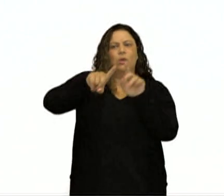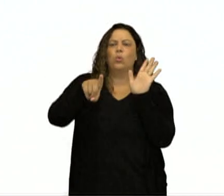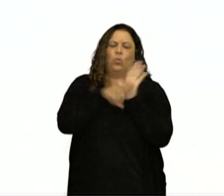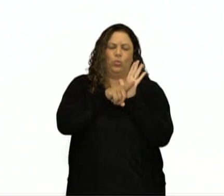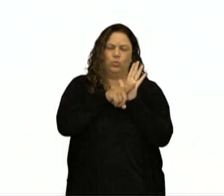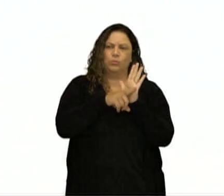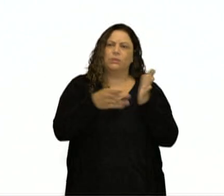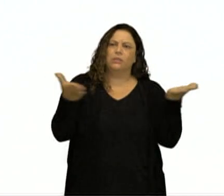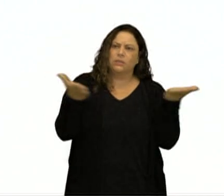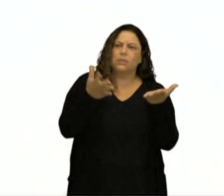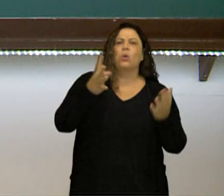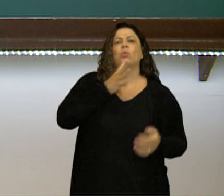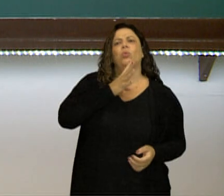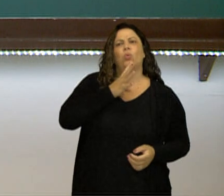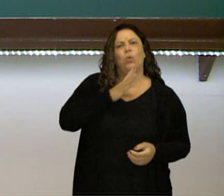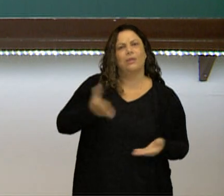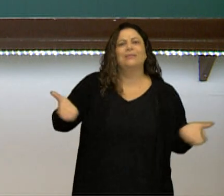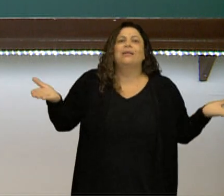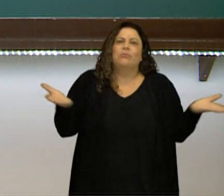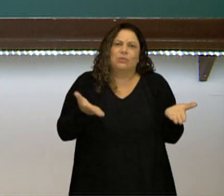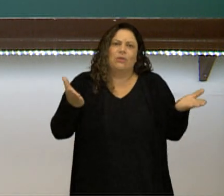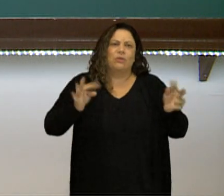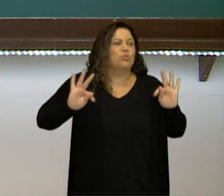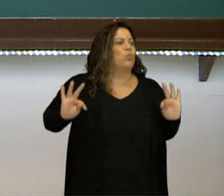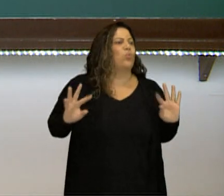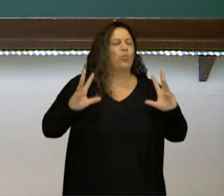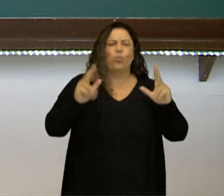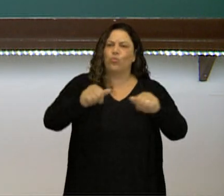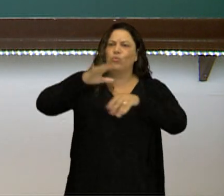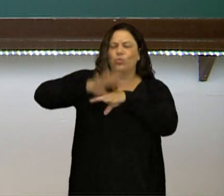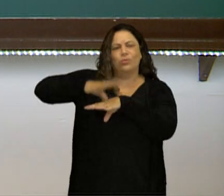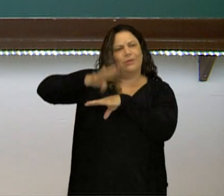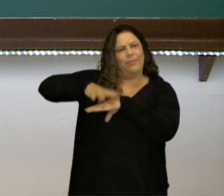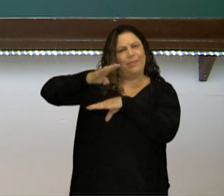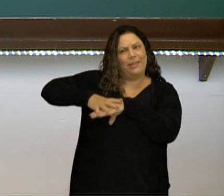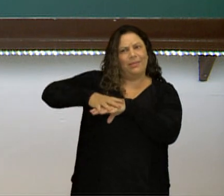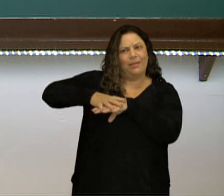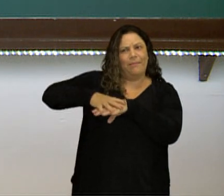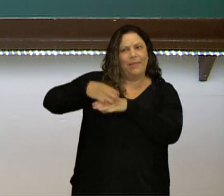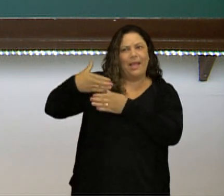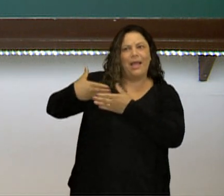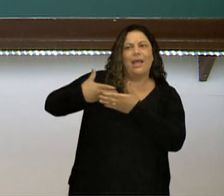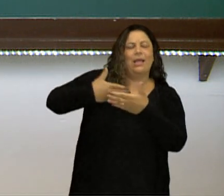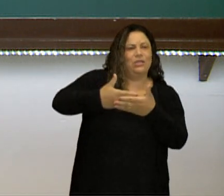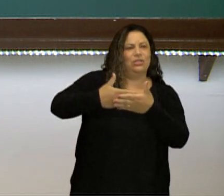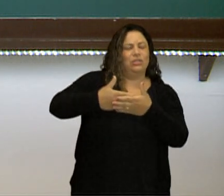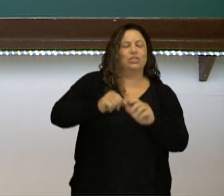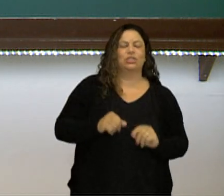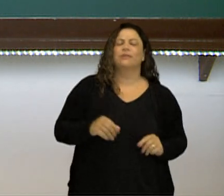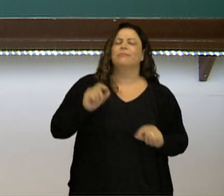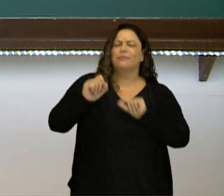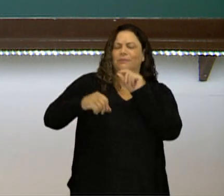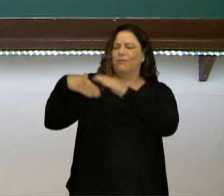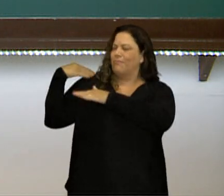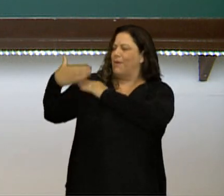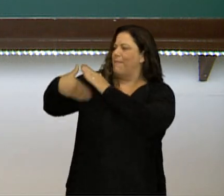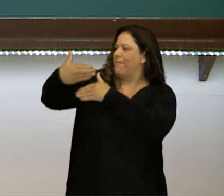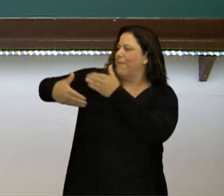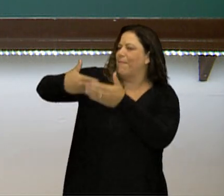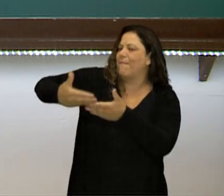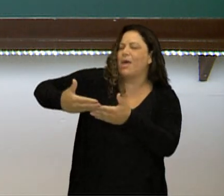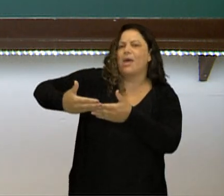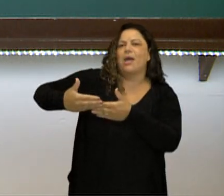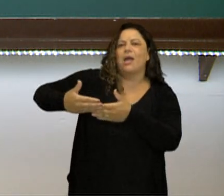conhecemos hoje. Tá vendo? Então, tudo na matemática vem acompanhado com o quê? Com o avanço da humanidade. Certo?